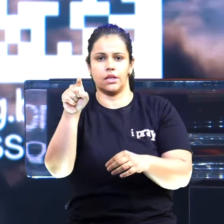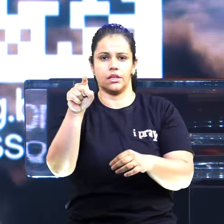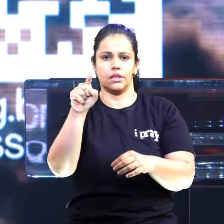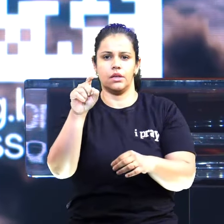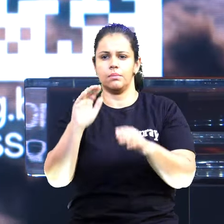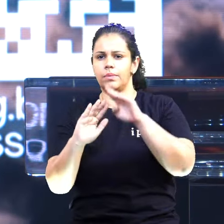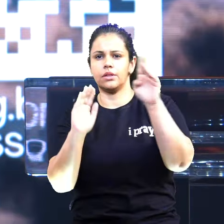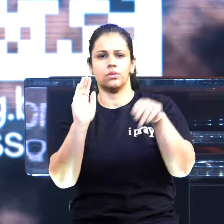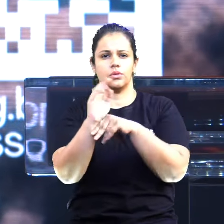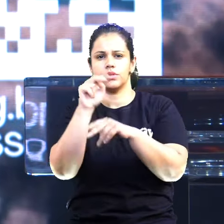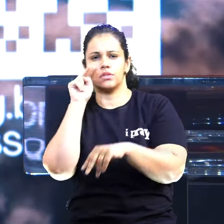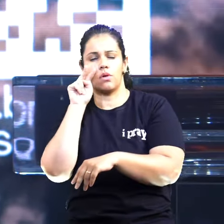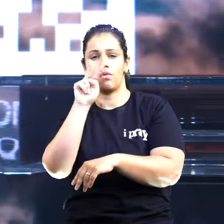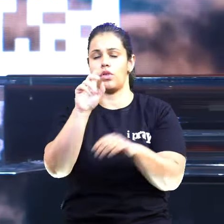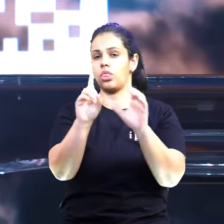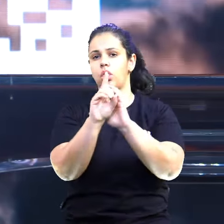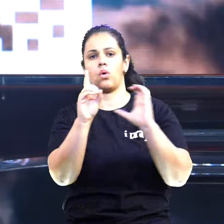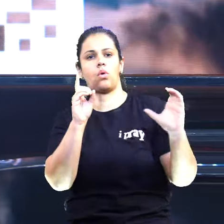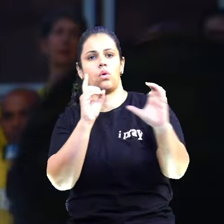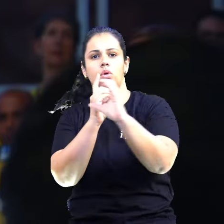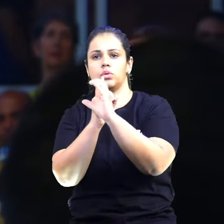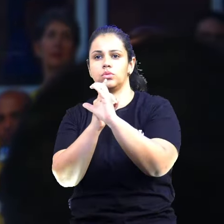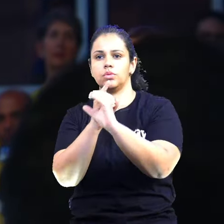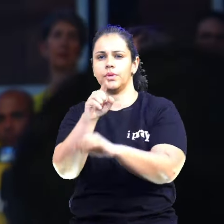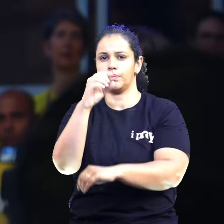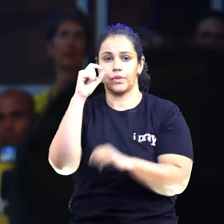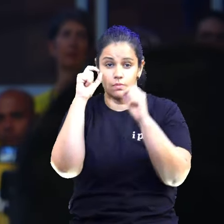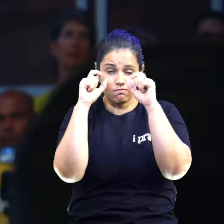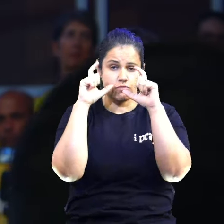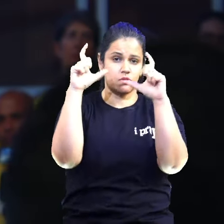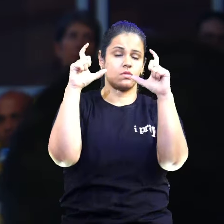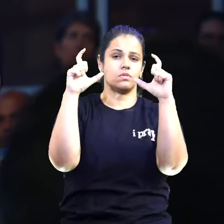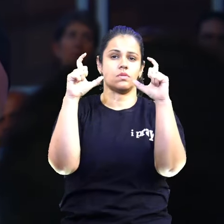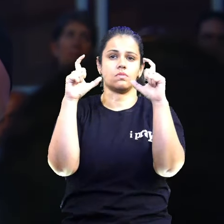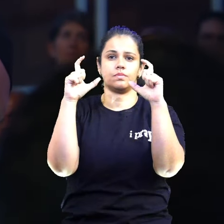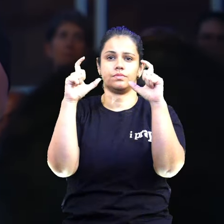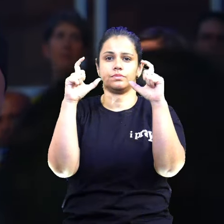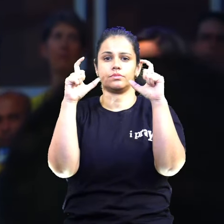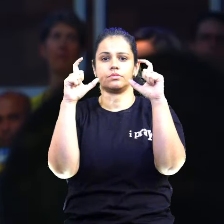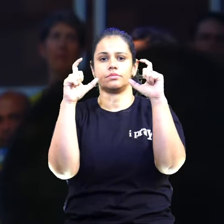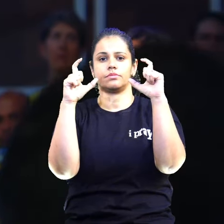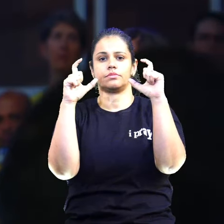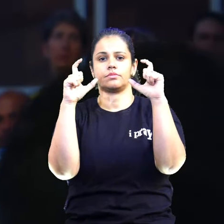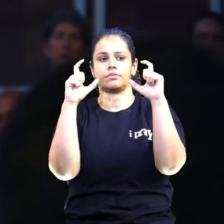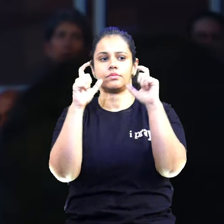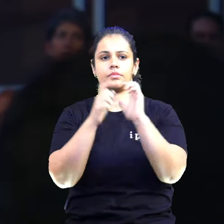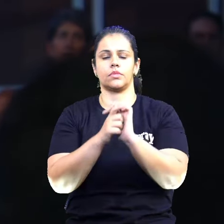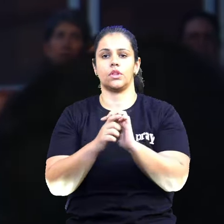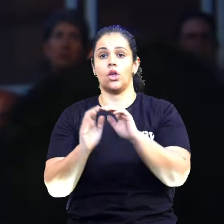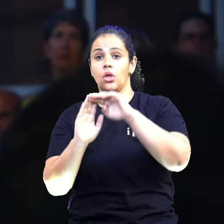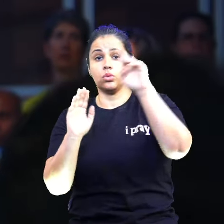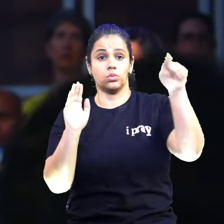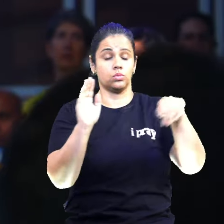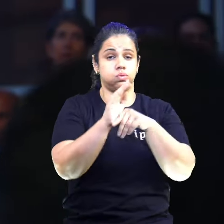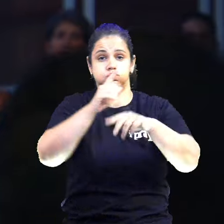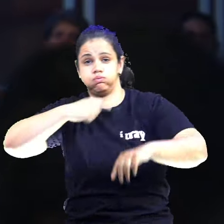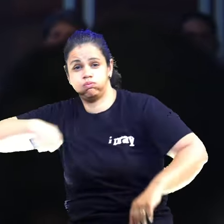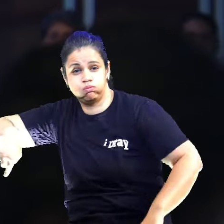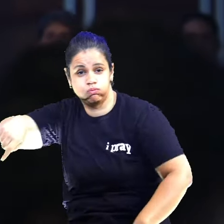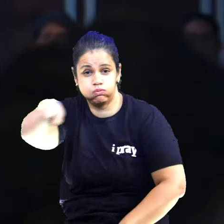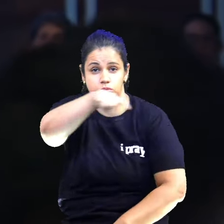mesmo você que está participando aqui conosco, preste atenção, preste atenção, todos nós,